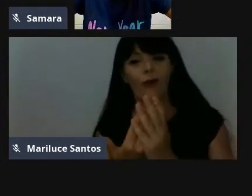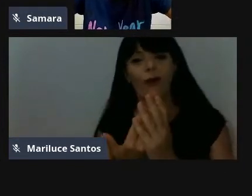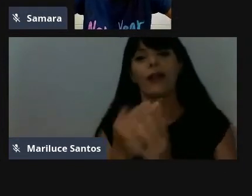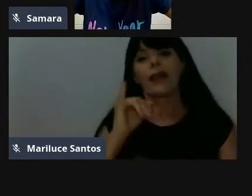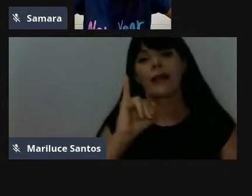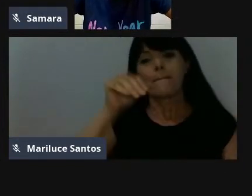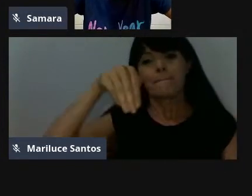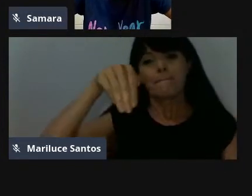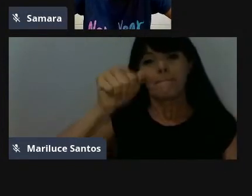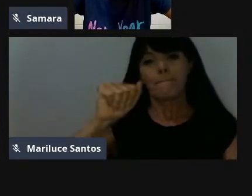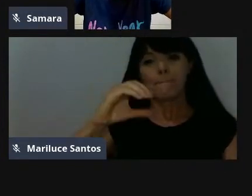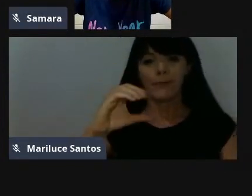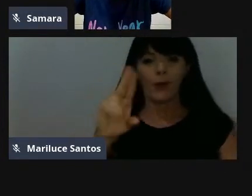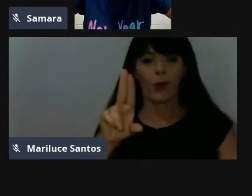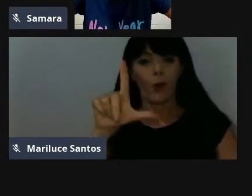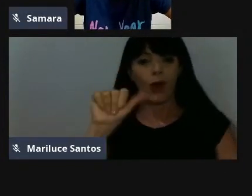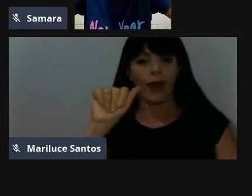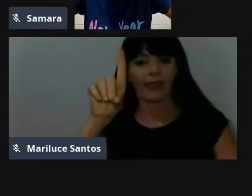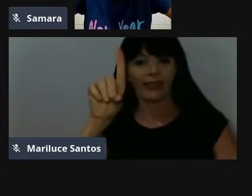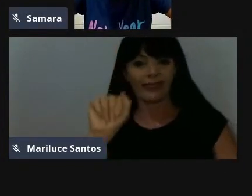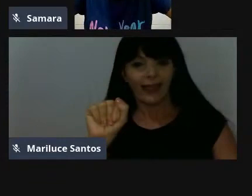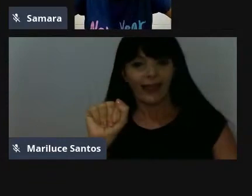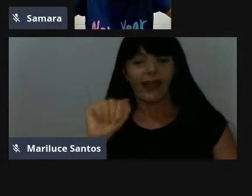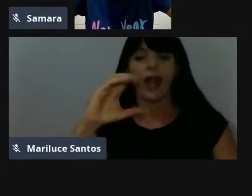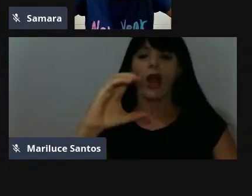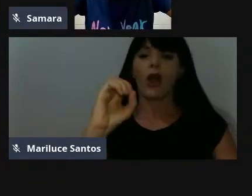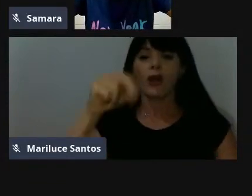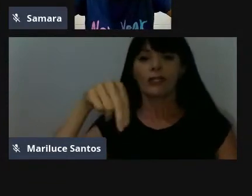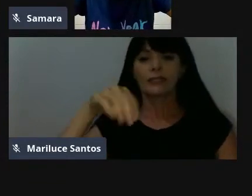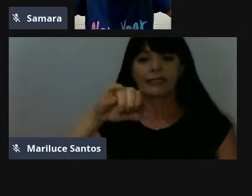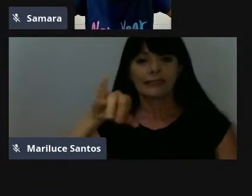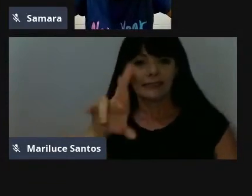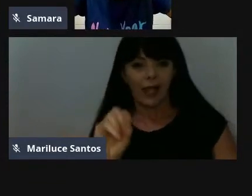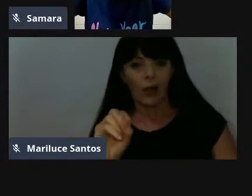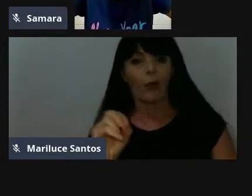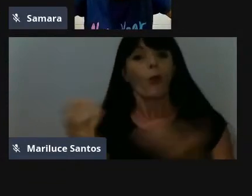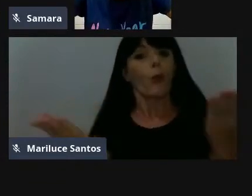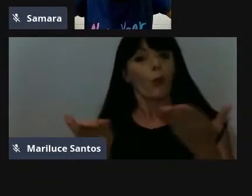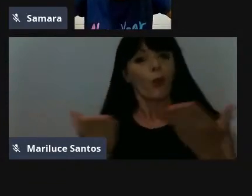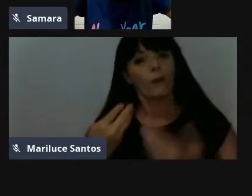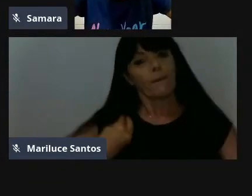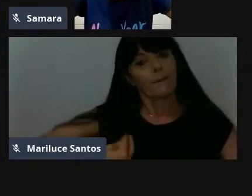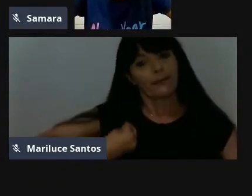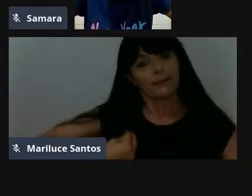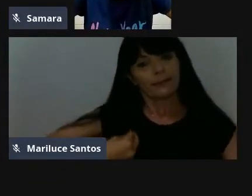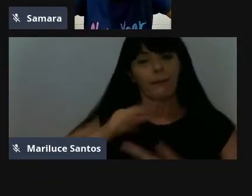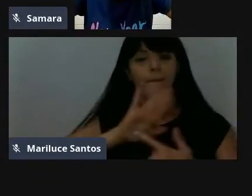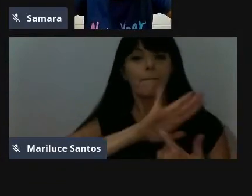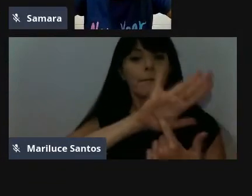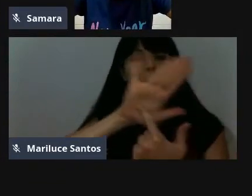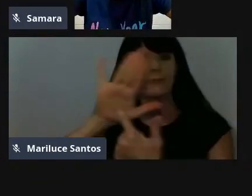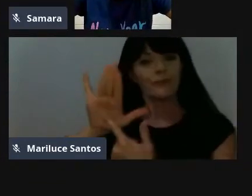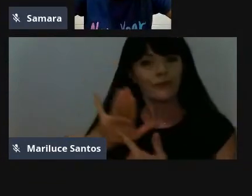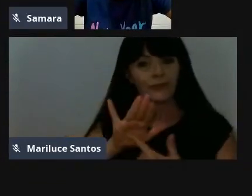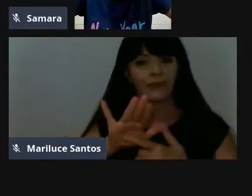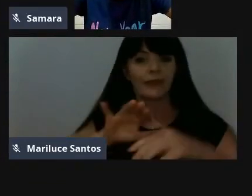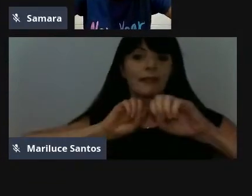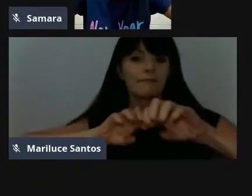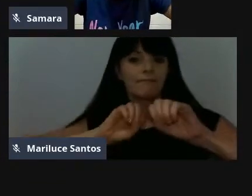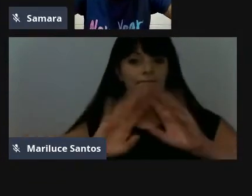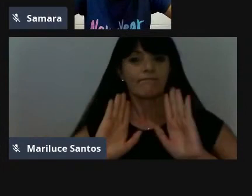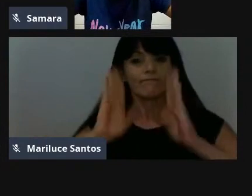vem, através do canal Ensino em Foco, mostrar um pouco do nosso trabalho e dos projetos